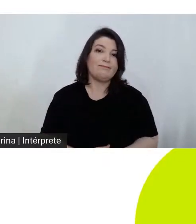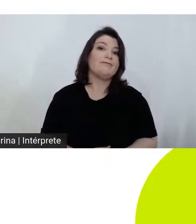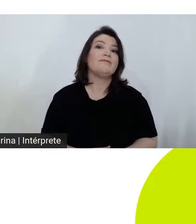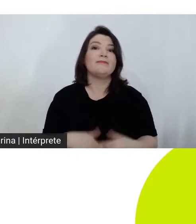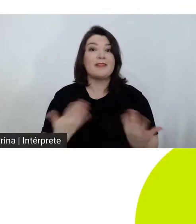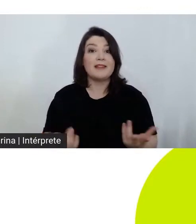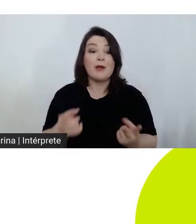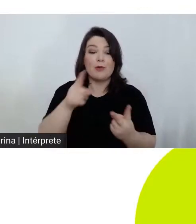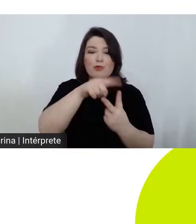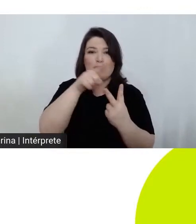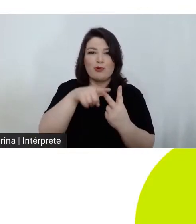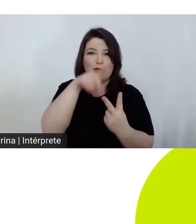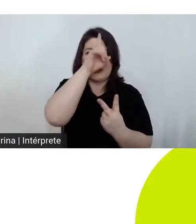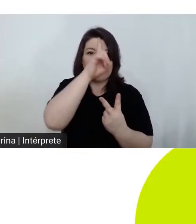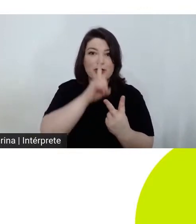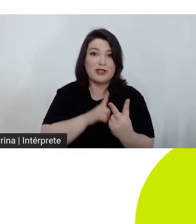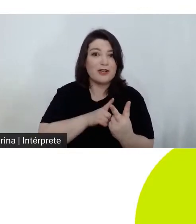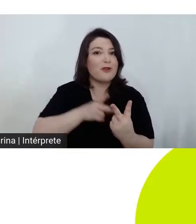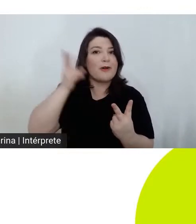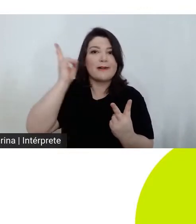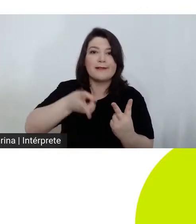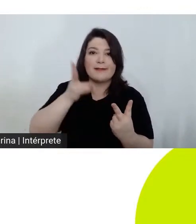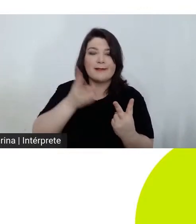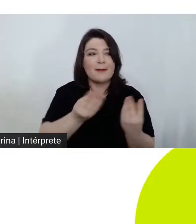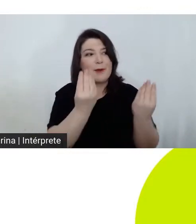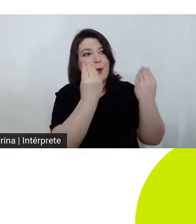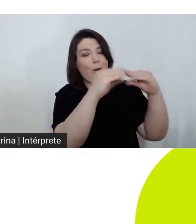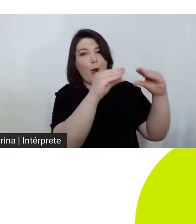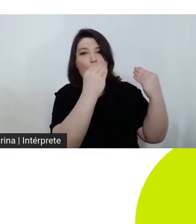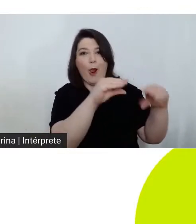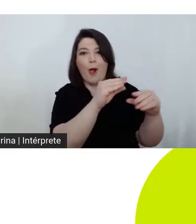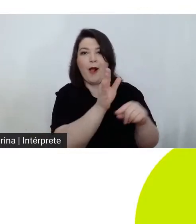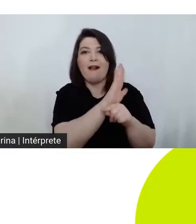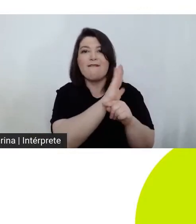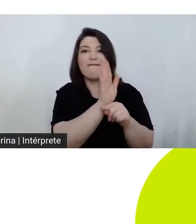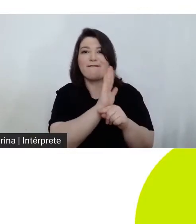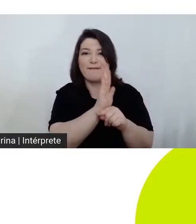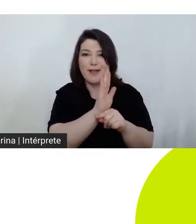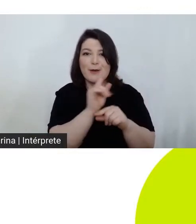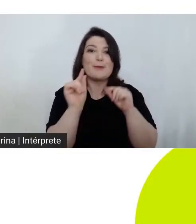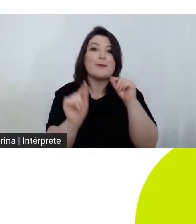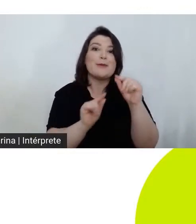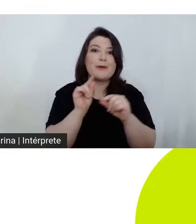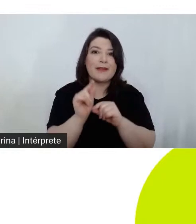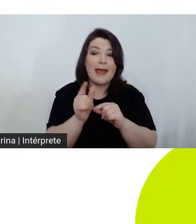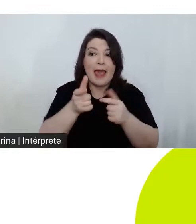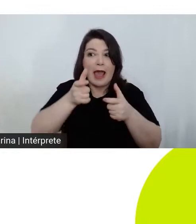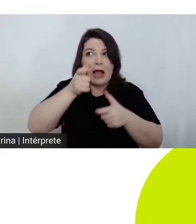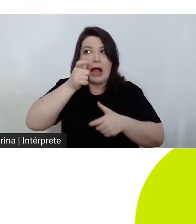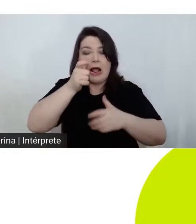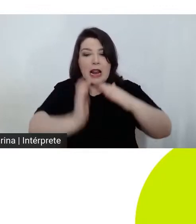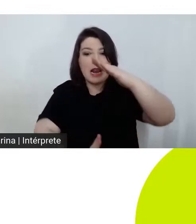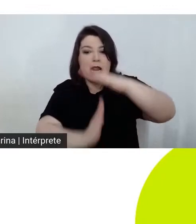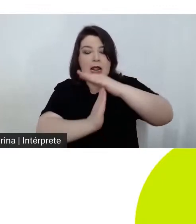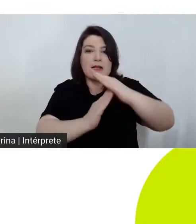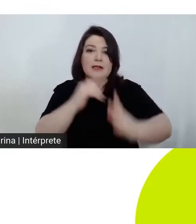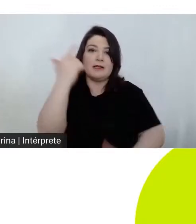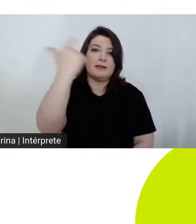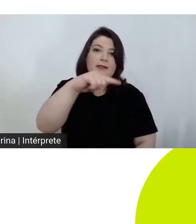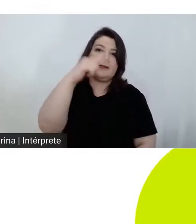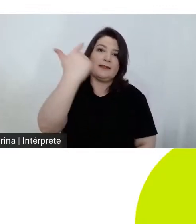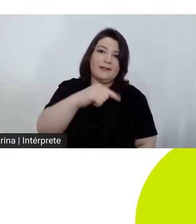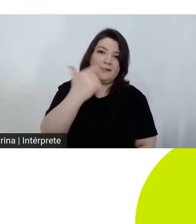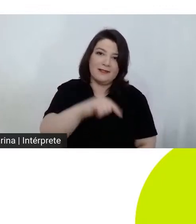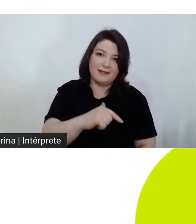estão a relembrar continuamente é que na realidade não existe um princípio de limitação na ganância ela convida sempre a